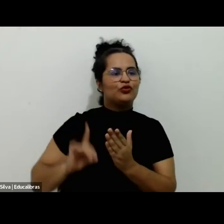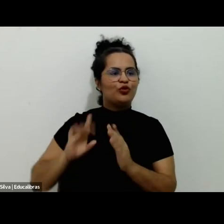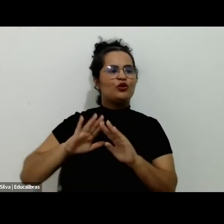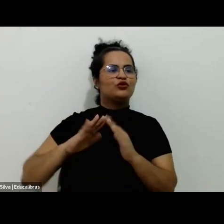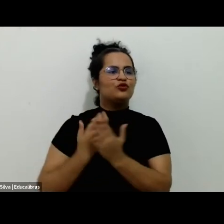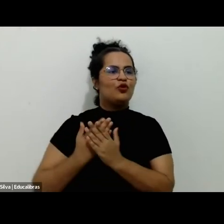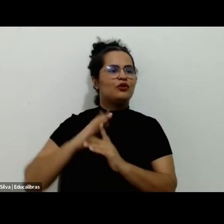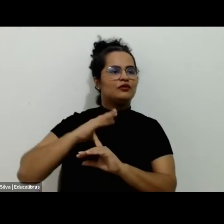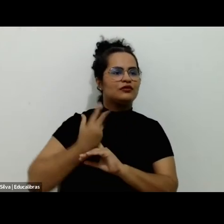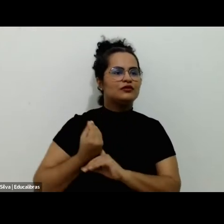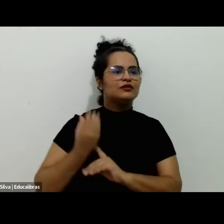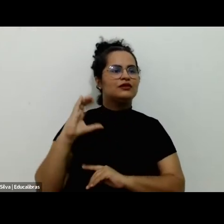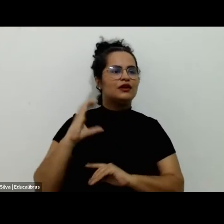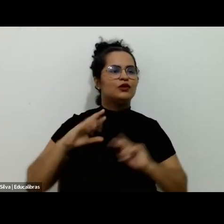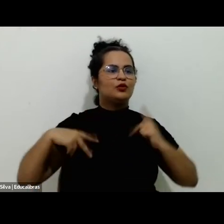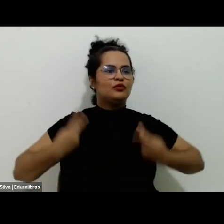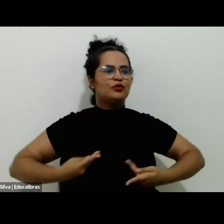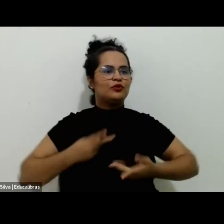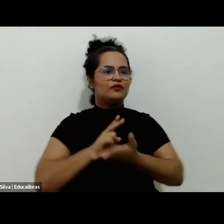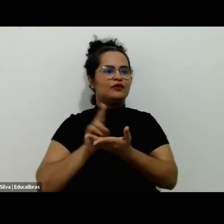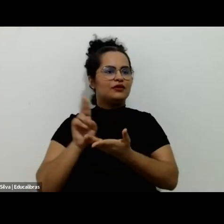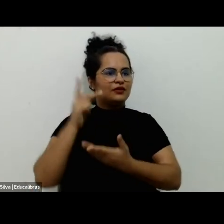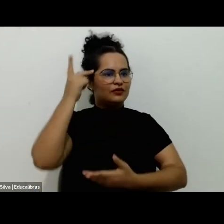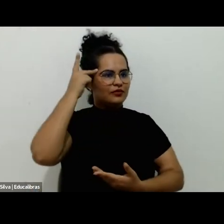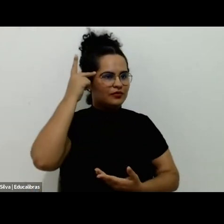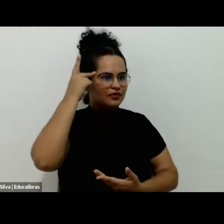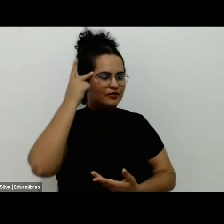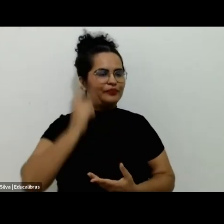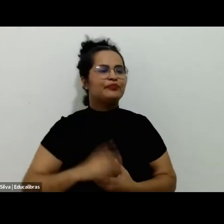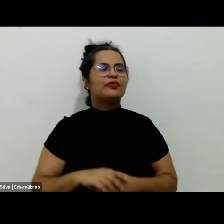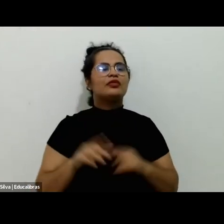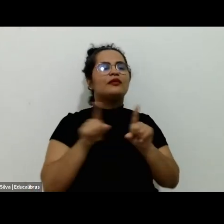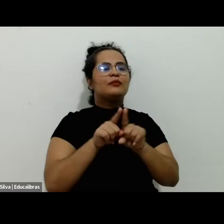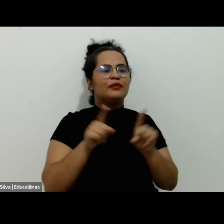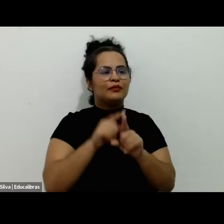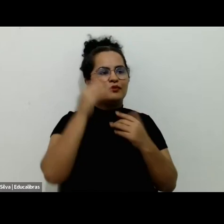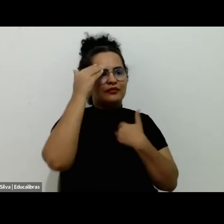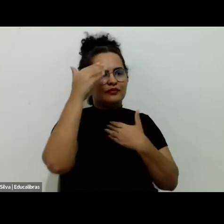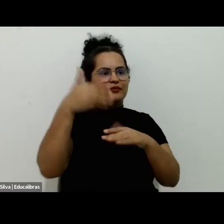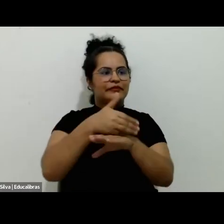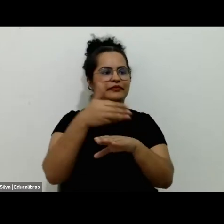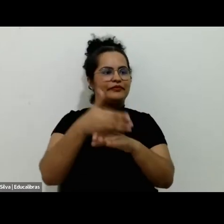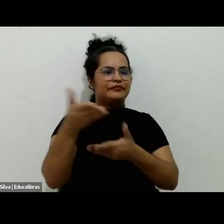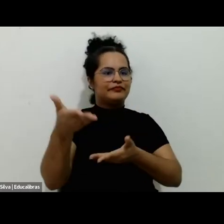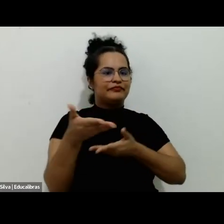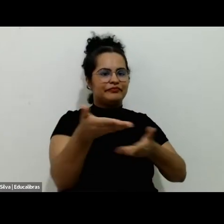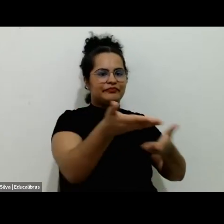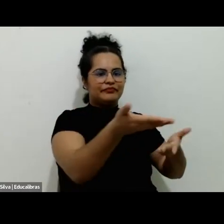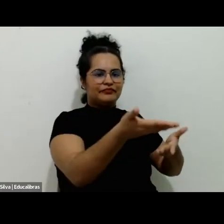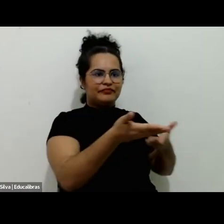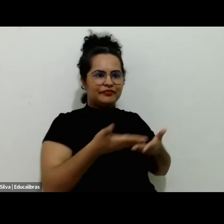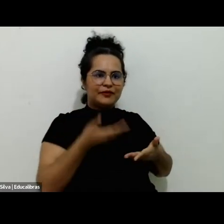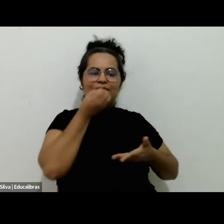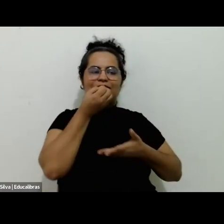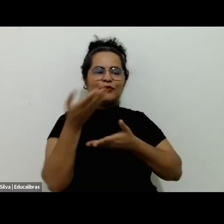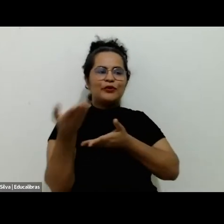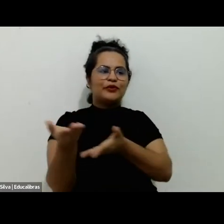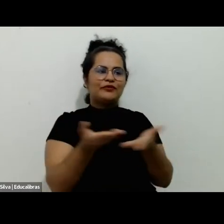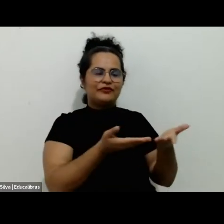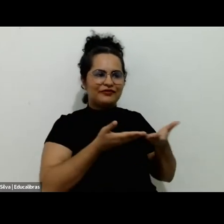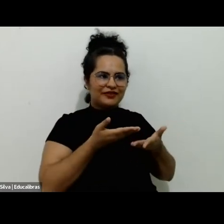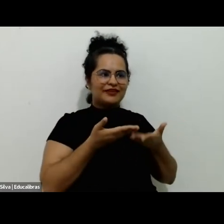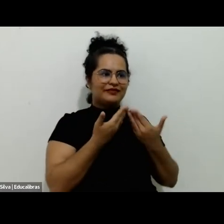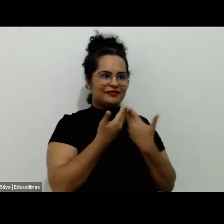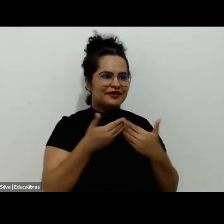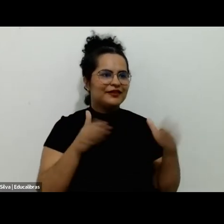Ciências e Humanidades da Universidade de São Paulo. E agradecemos também a participação dos nossos convidados e encerramos a sessão de boas-vindas da cerimônia de